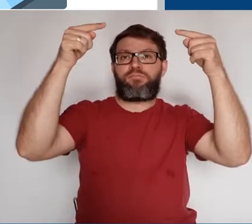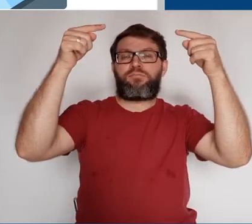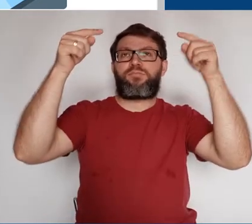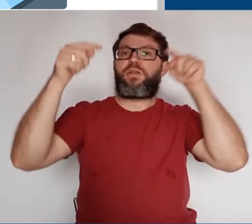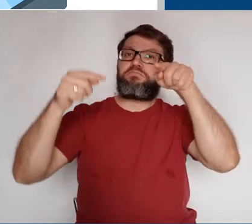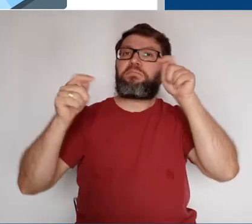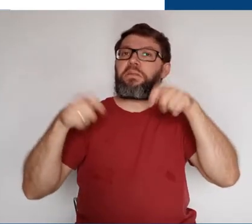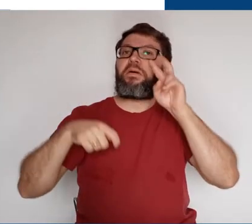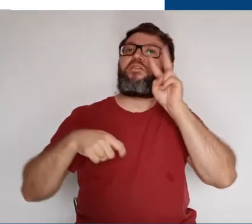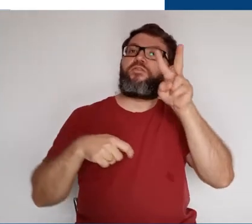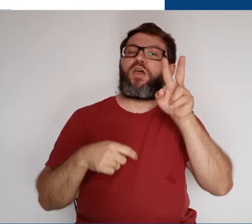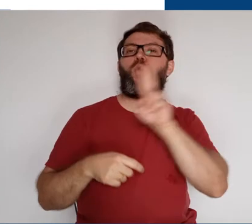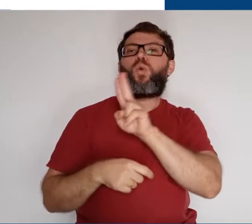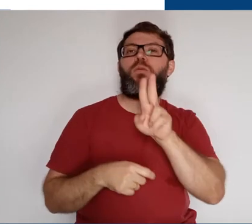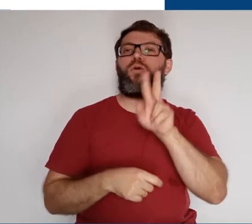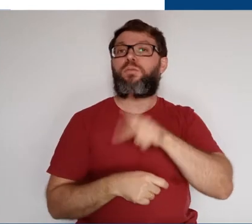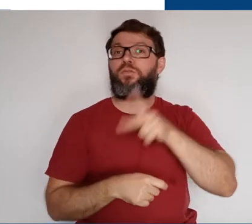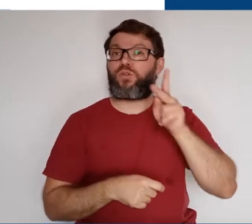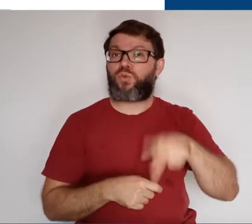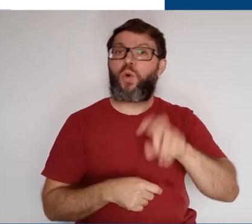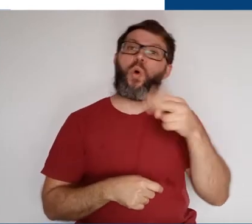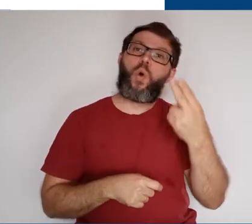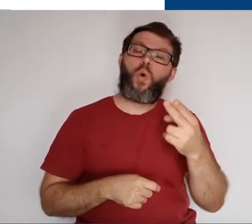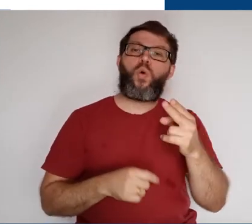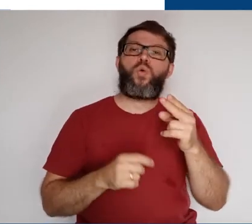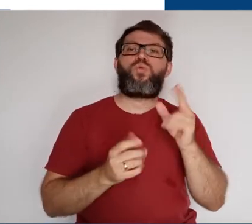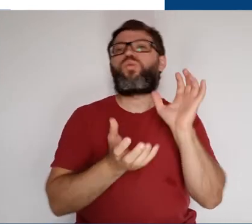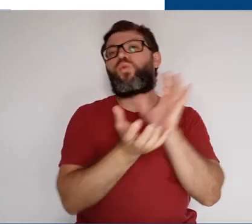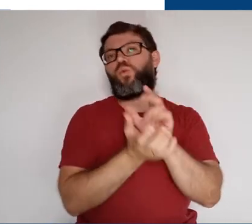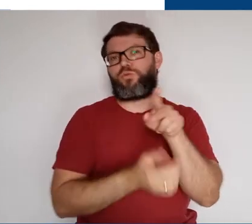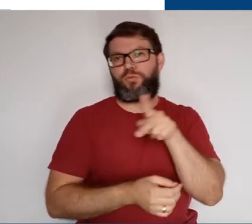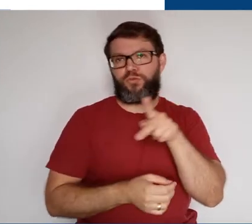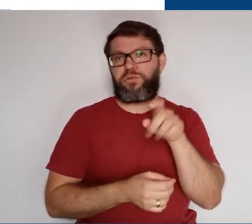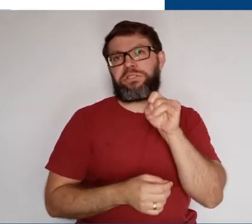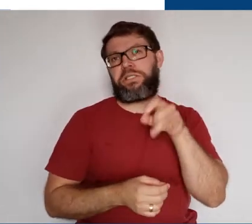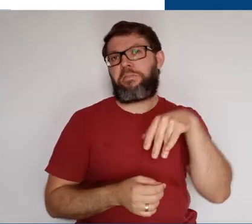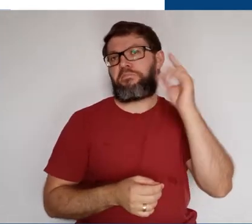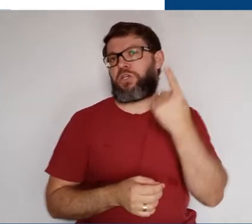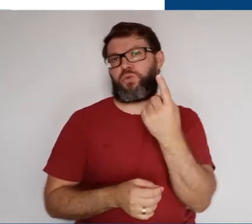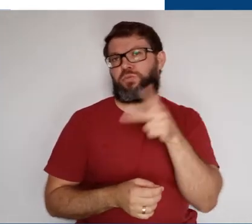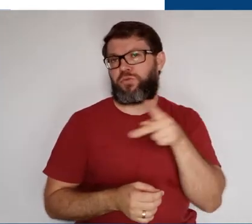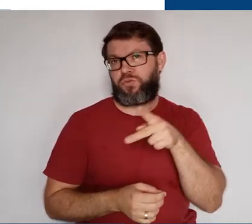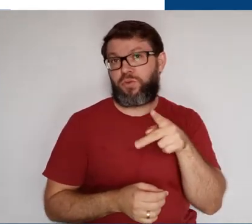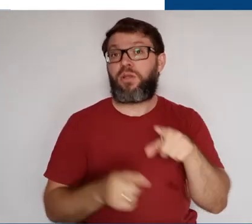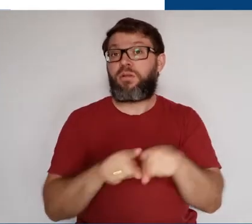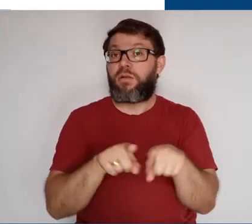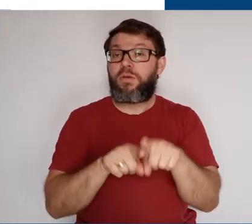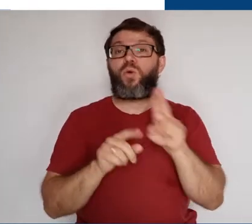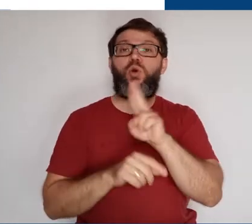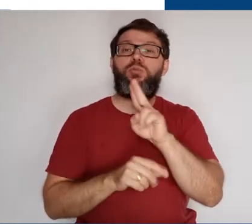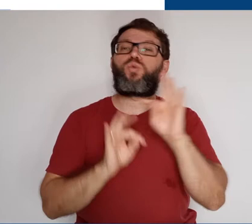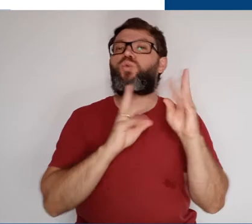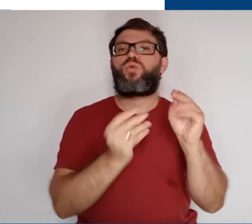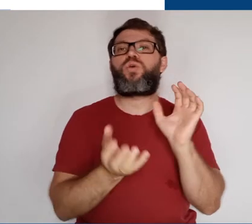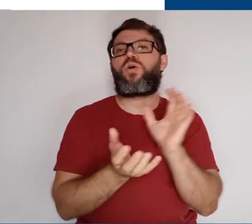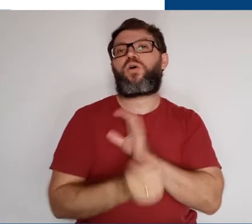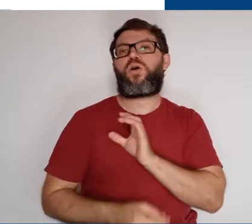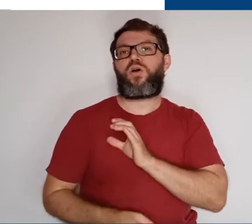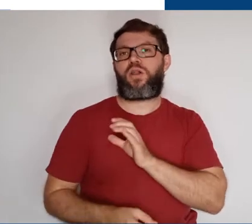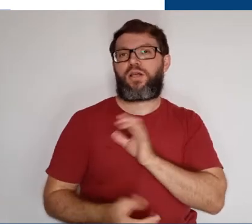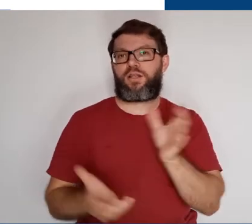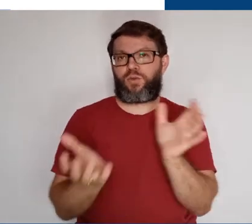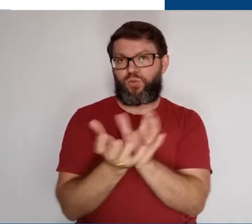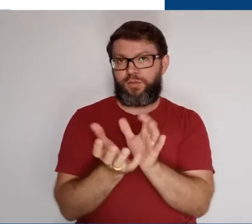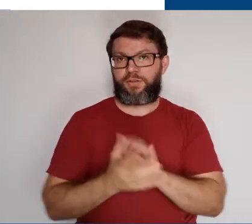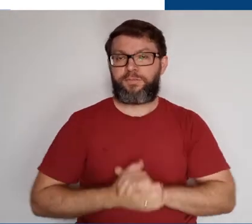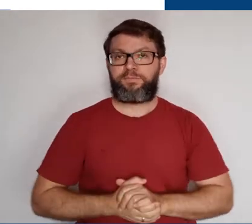Nela podemos ver os nomes do professor ou dos professores, caso tenha mais de um, e também os nomes de todos os colegas de